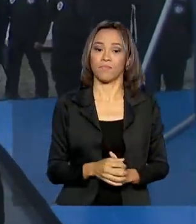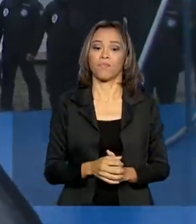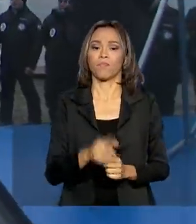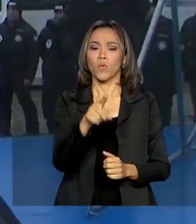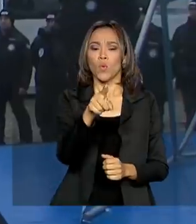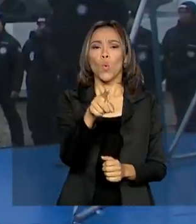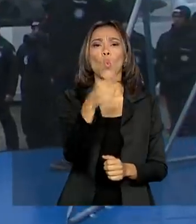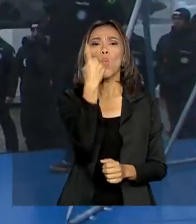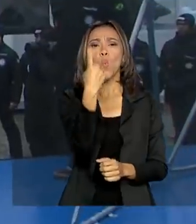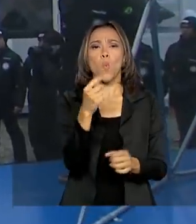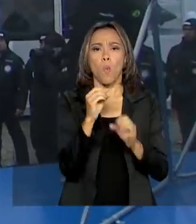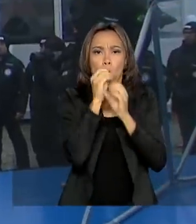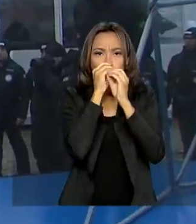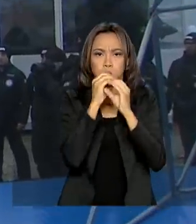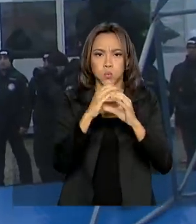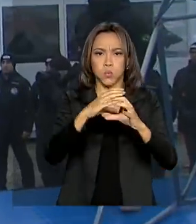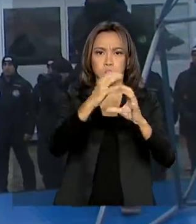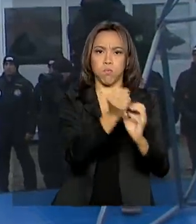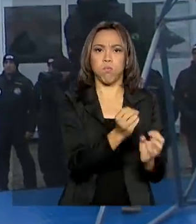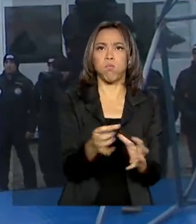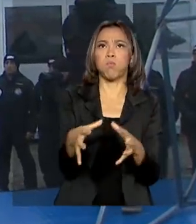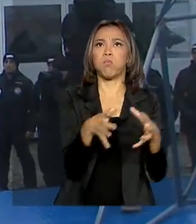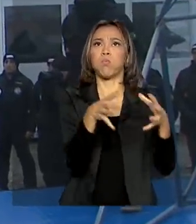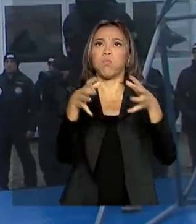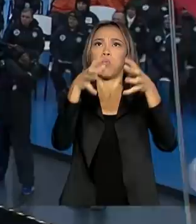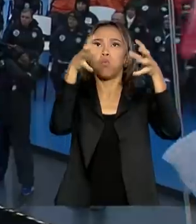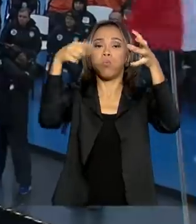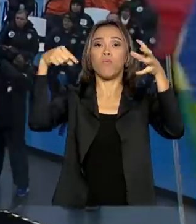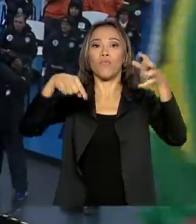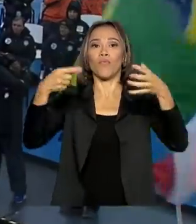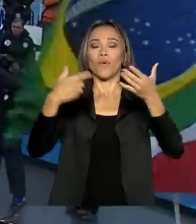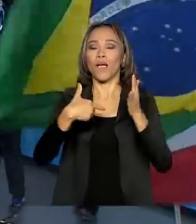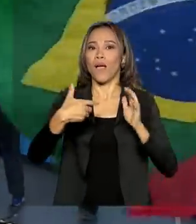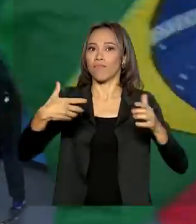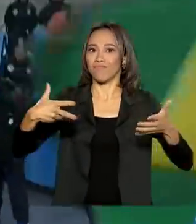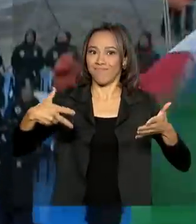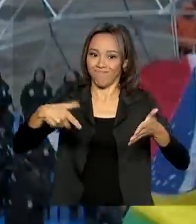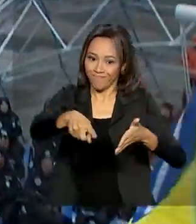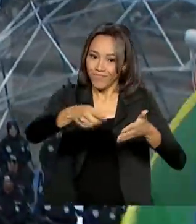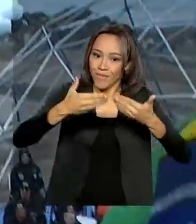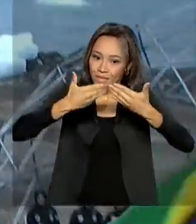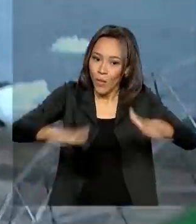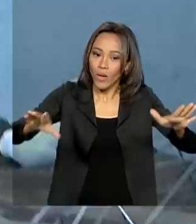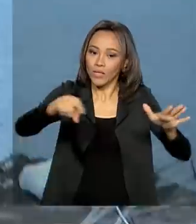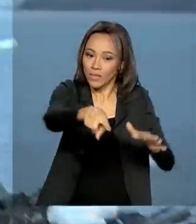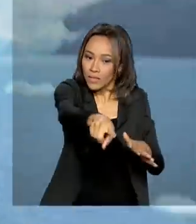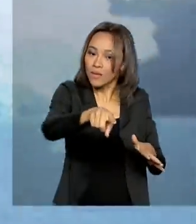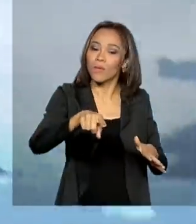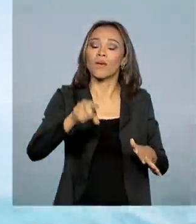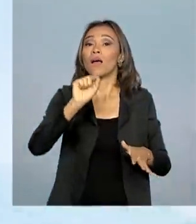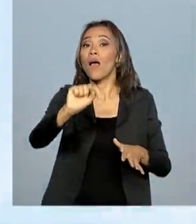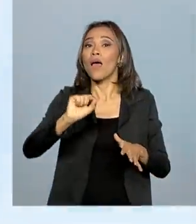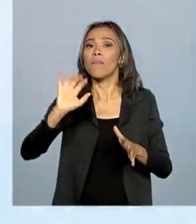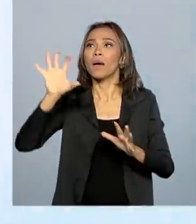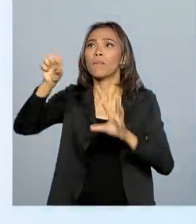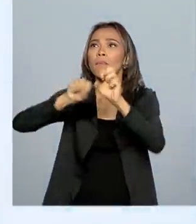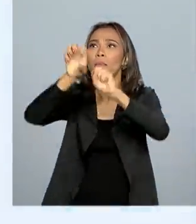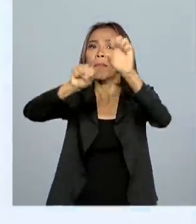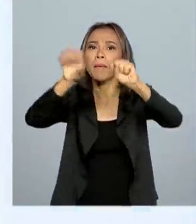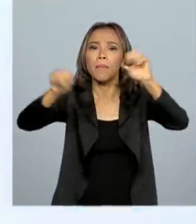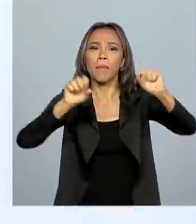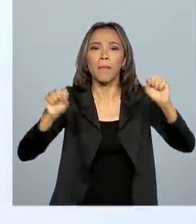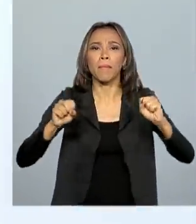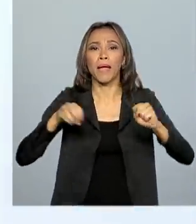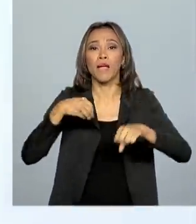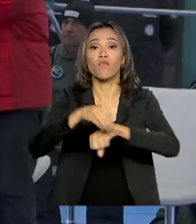de um balão meteorológico marcou a reinauguração da base. Os pesquisadores vão usar o equipamento para coletar dados da